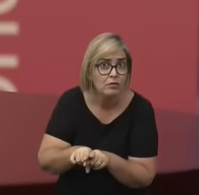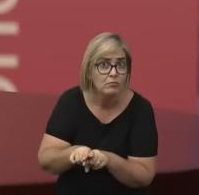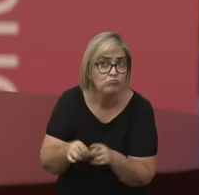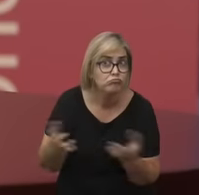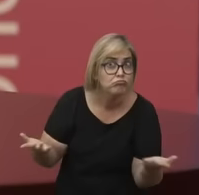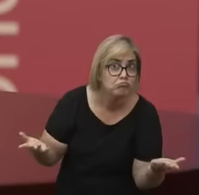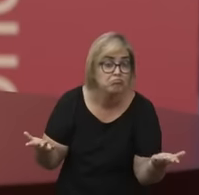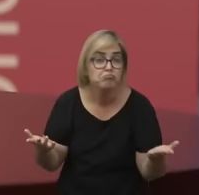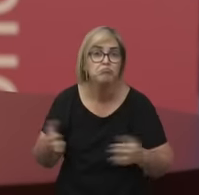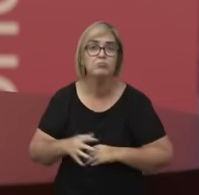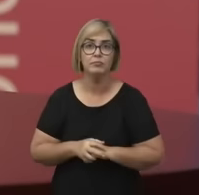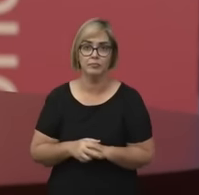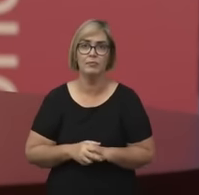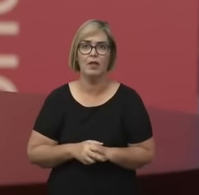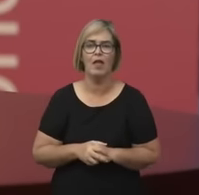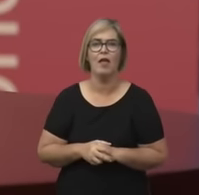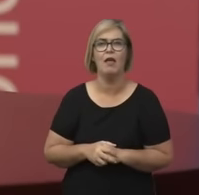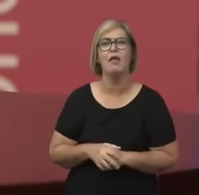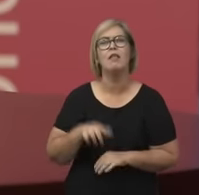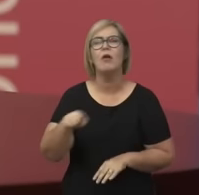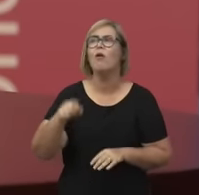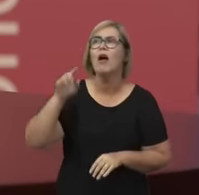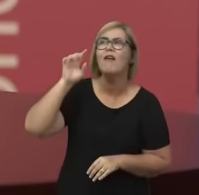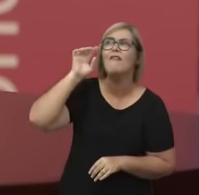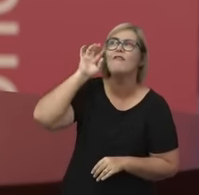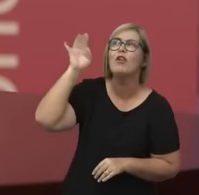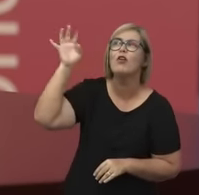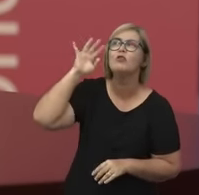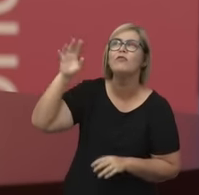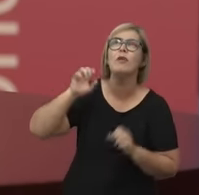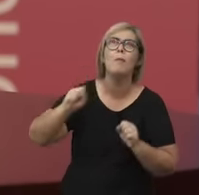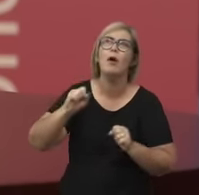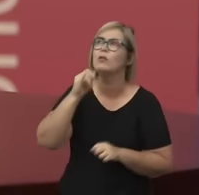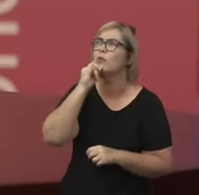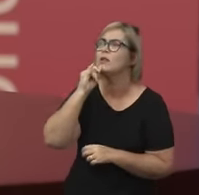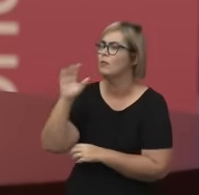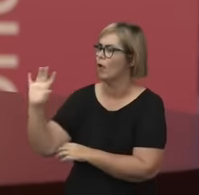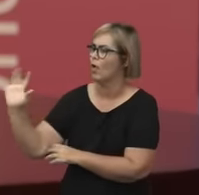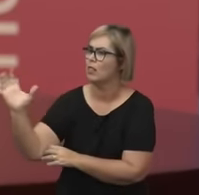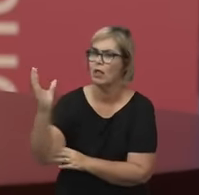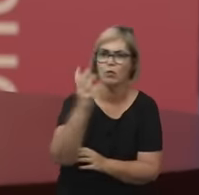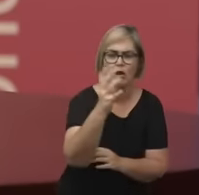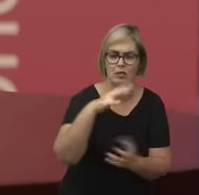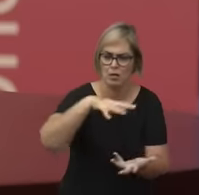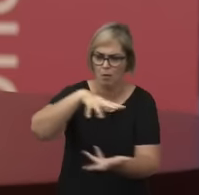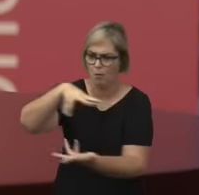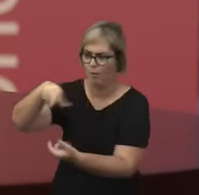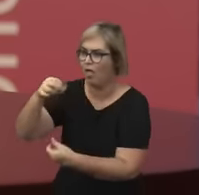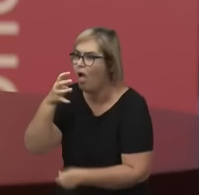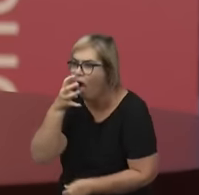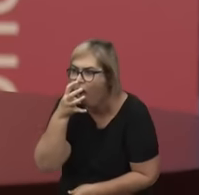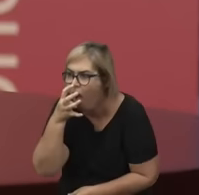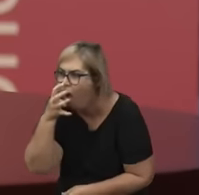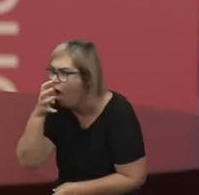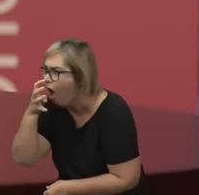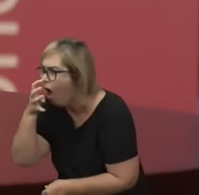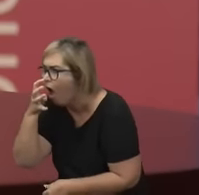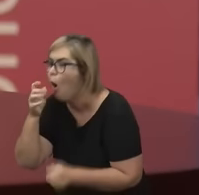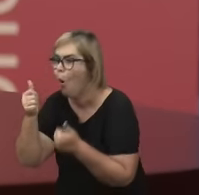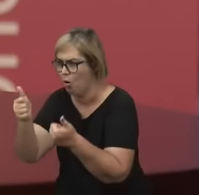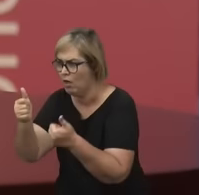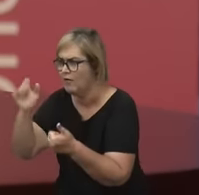a filosofia nascendo do maravilhamento, com as coisas do mundo, com as coisas naturais, vem uma mulher e fala, não, calma aí, a filosofia também nasce da